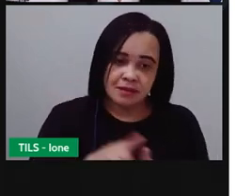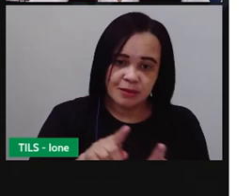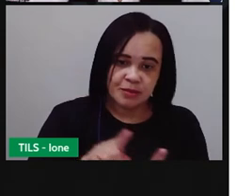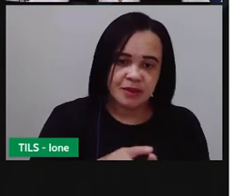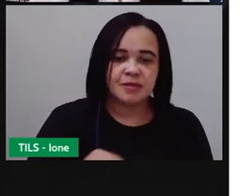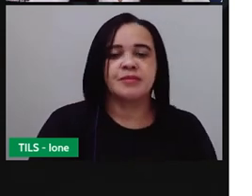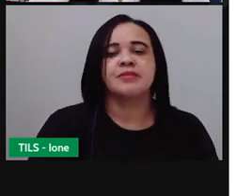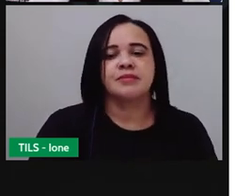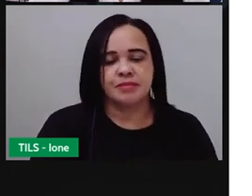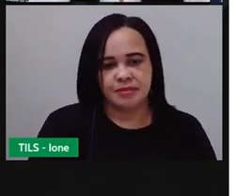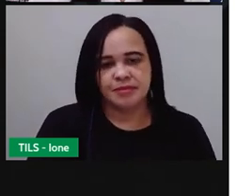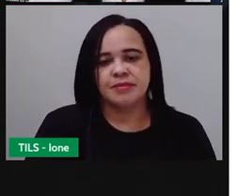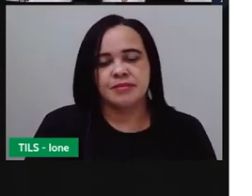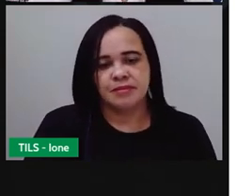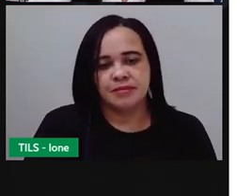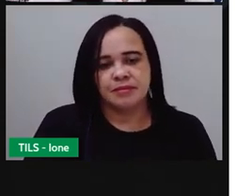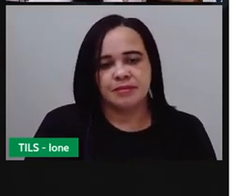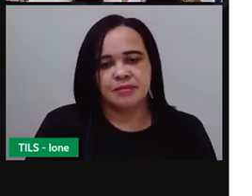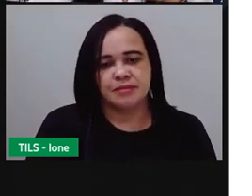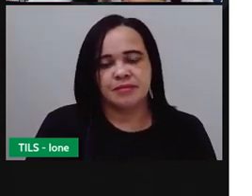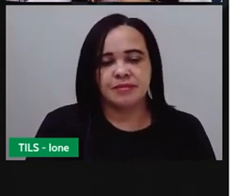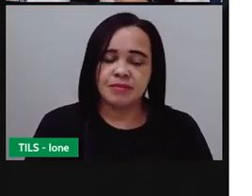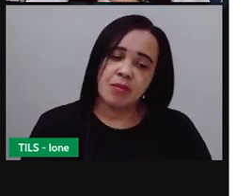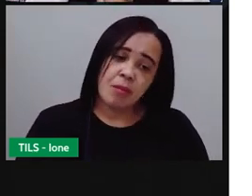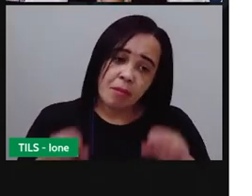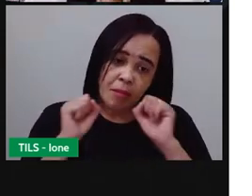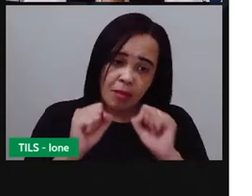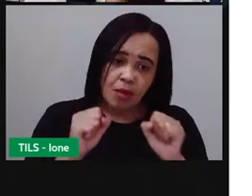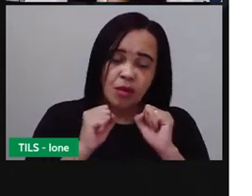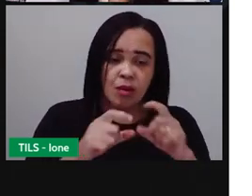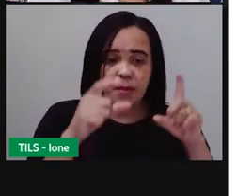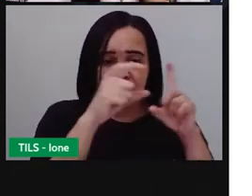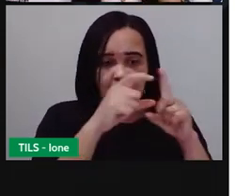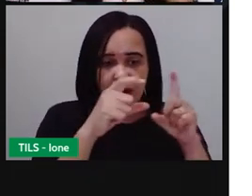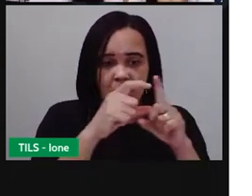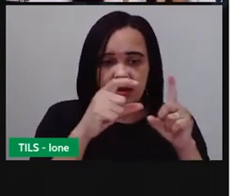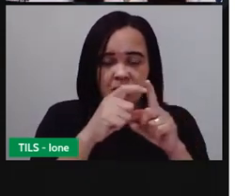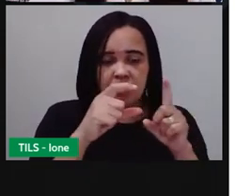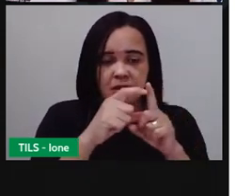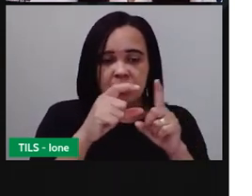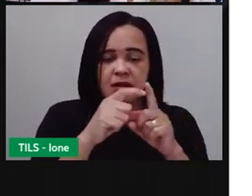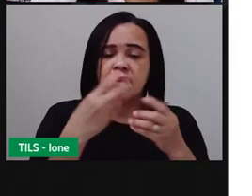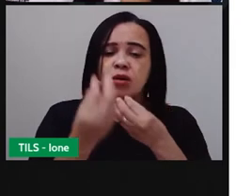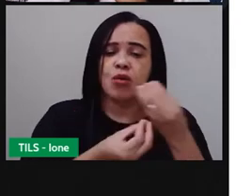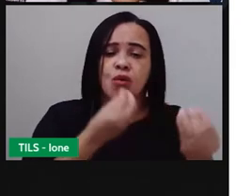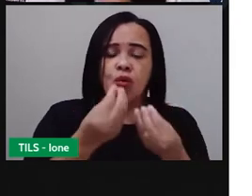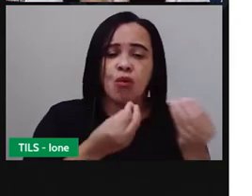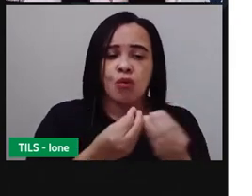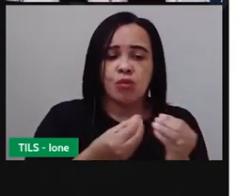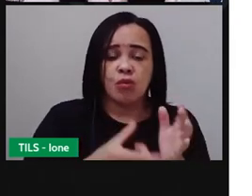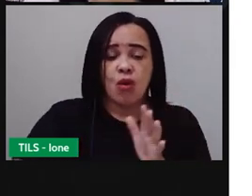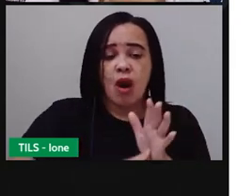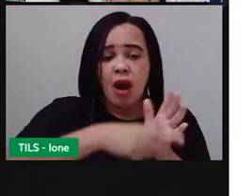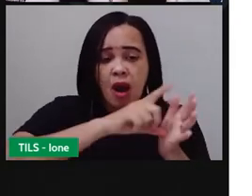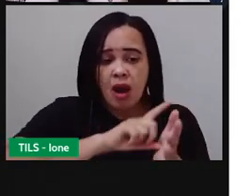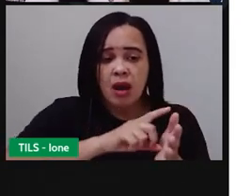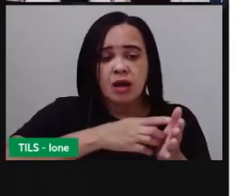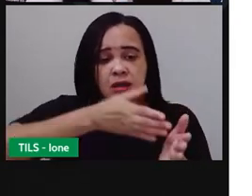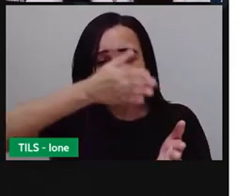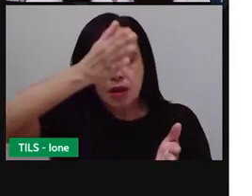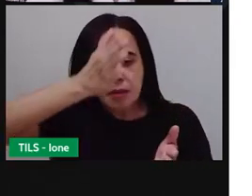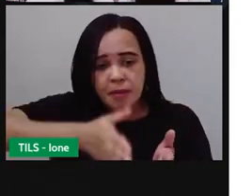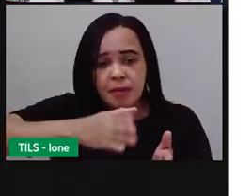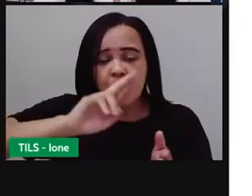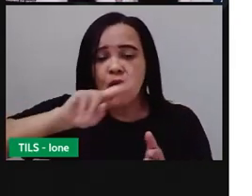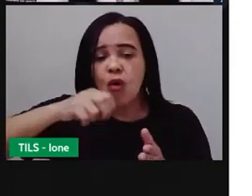Jabuticaba. Então, você pode encontrar essa letra tanto no meio quanto no início ou no final